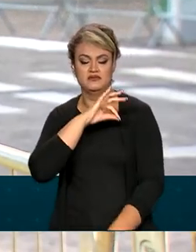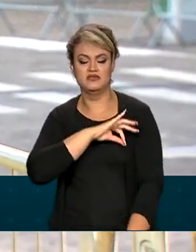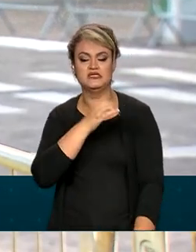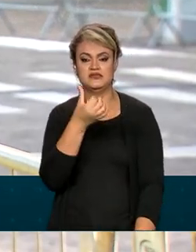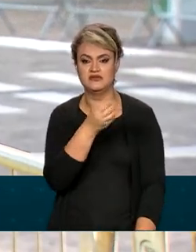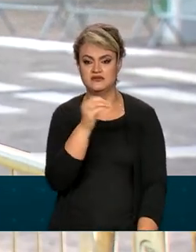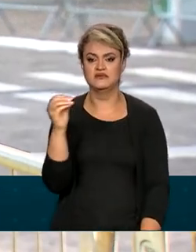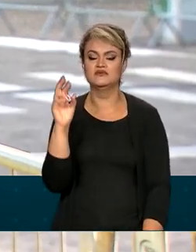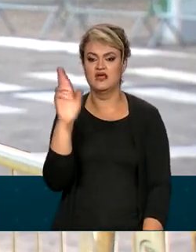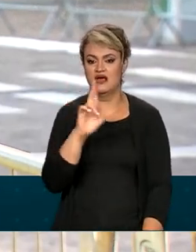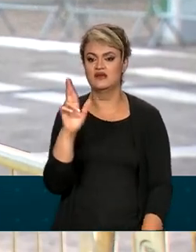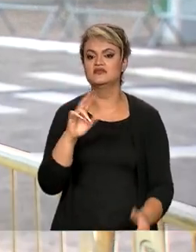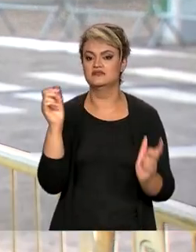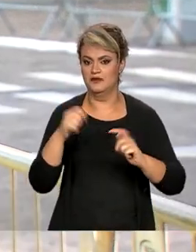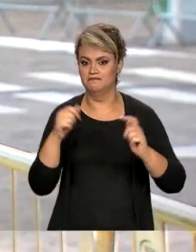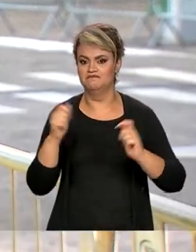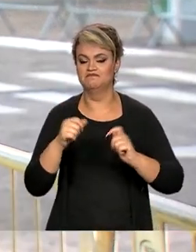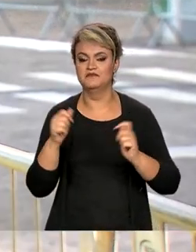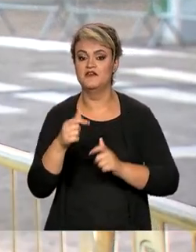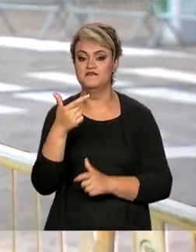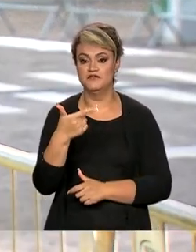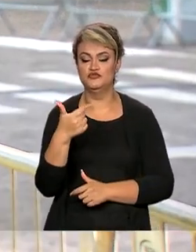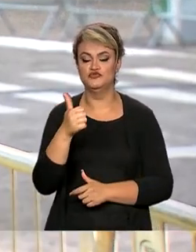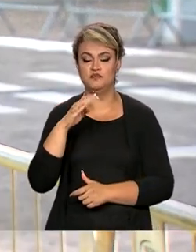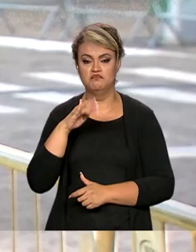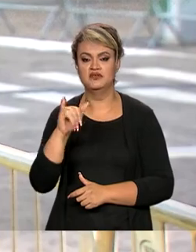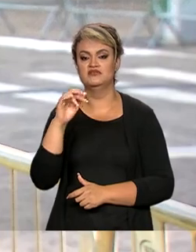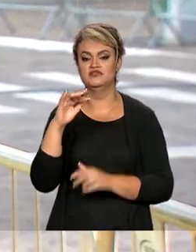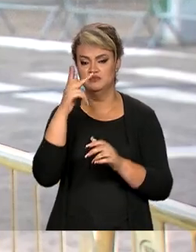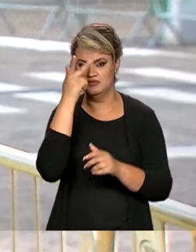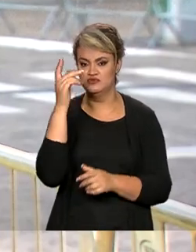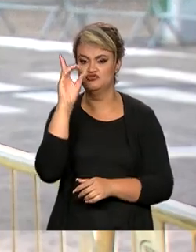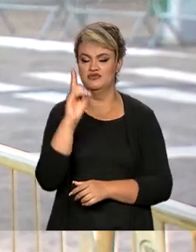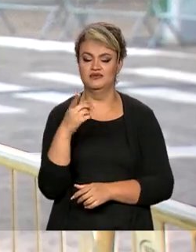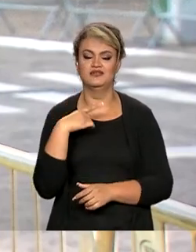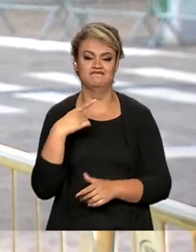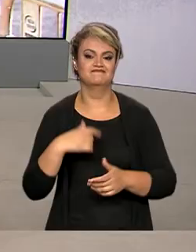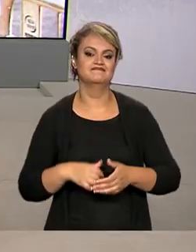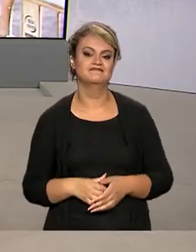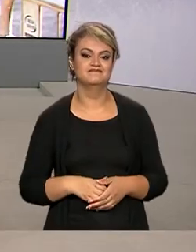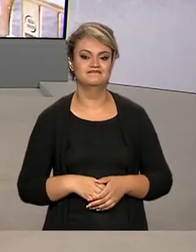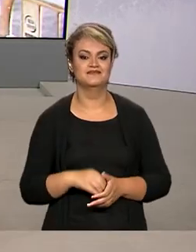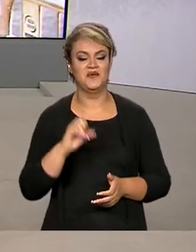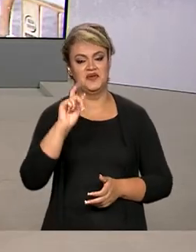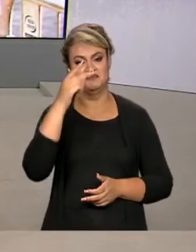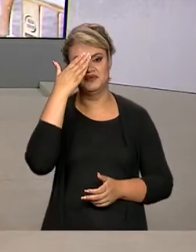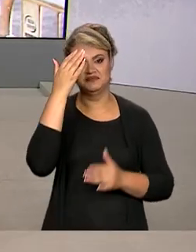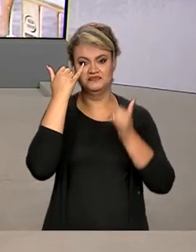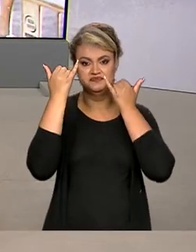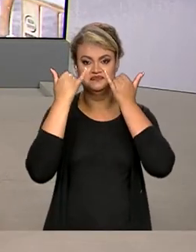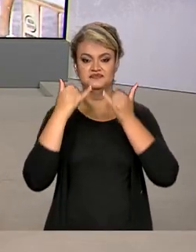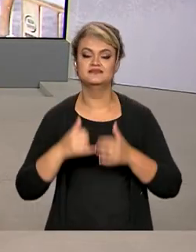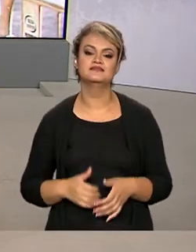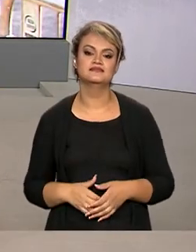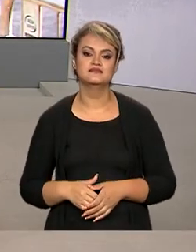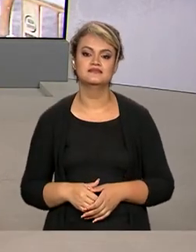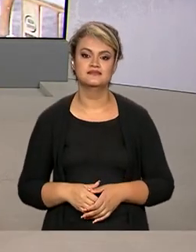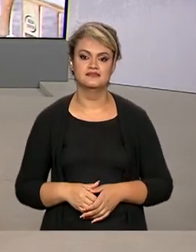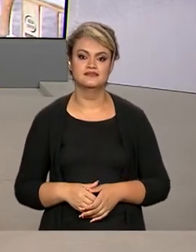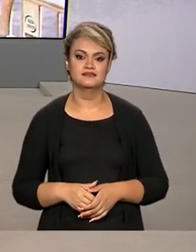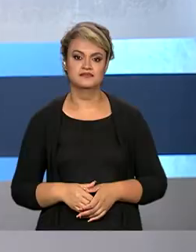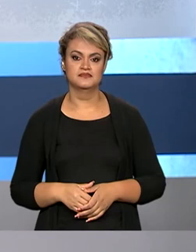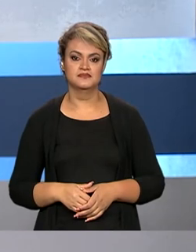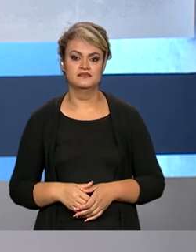Auxílio Brasil para mais de 21 bilhões de famílias. Renata, volto com você. Tá certo, Glauco. Muito obrigada pelas suas informações.